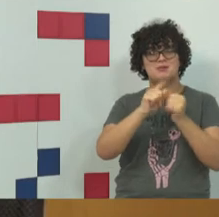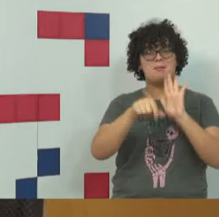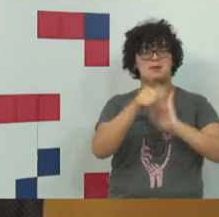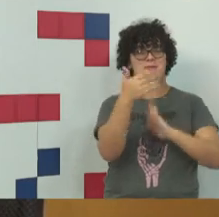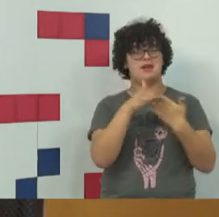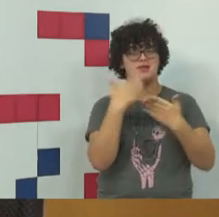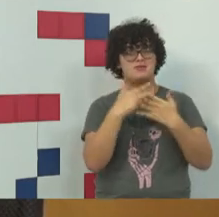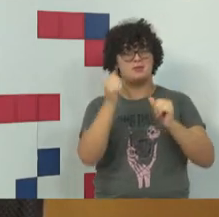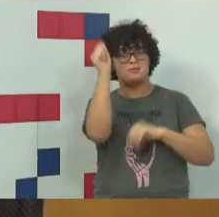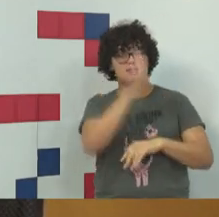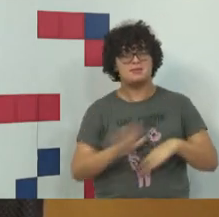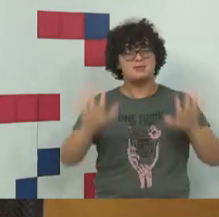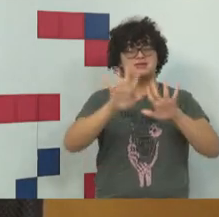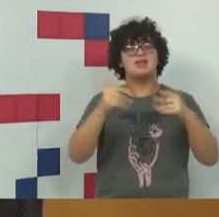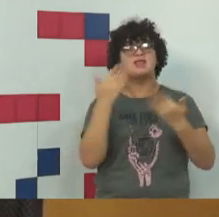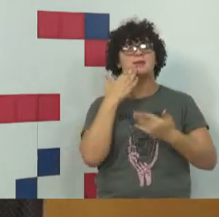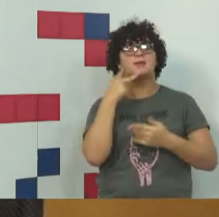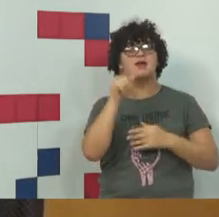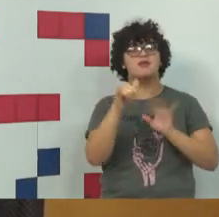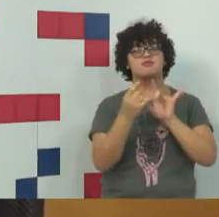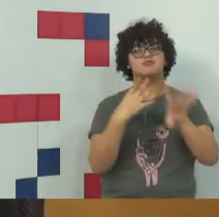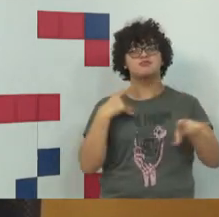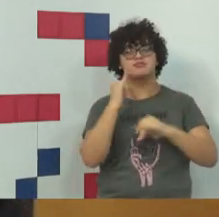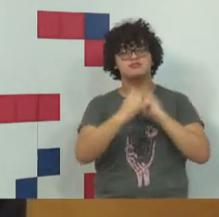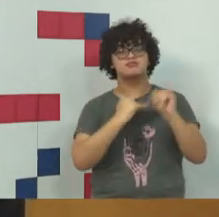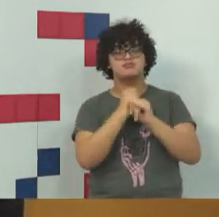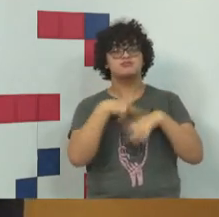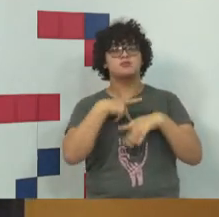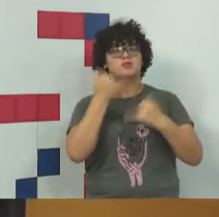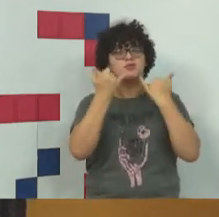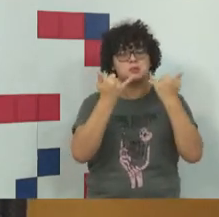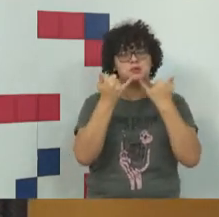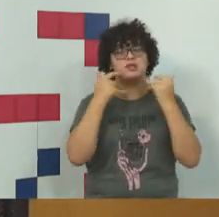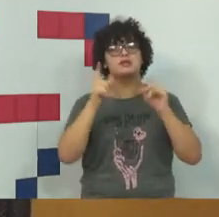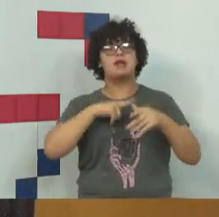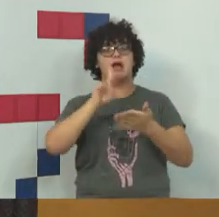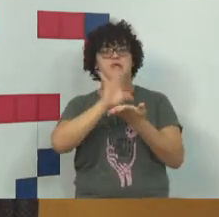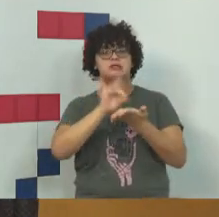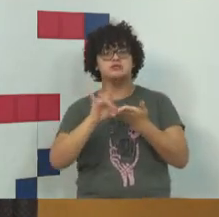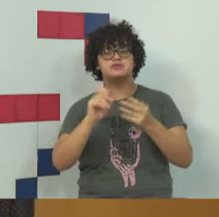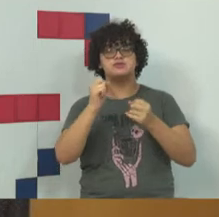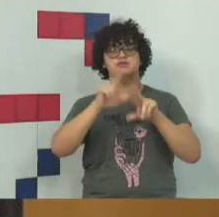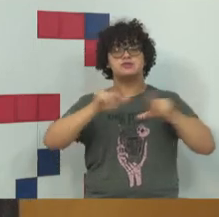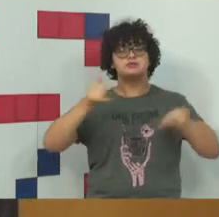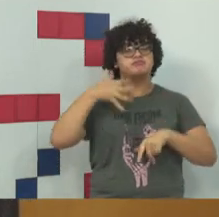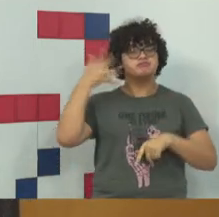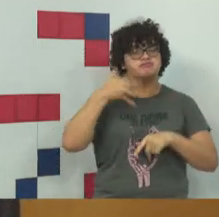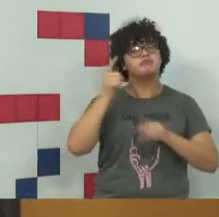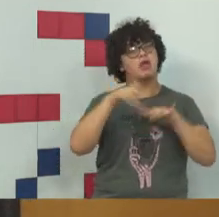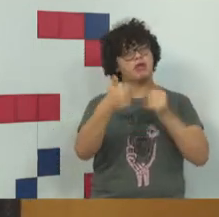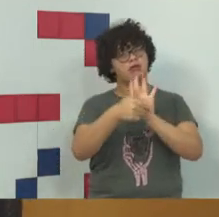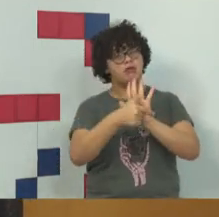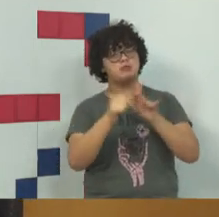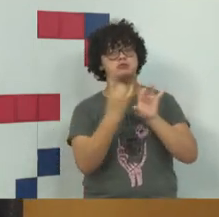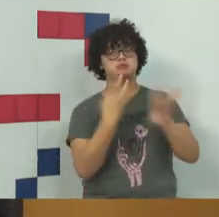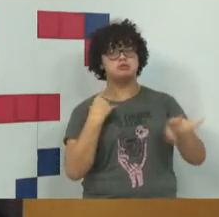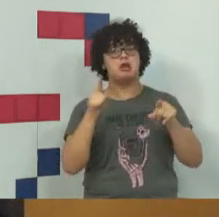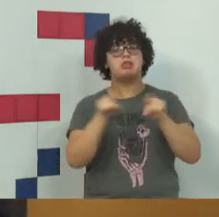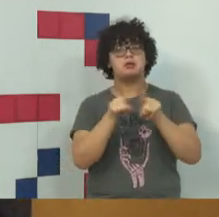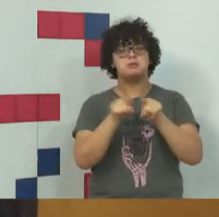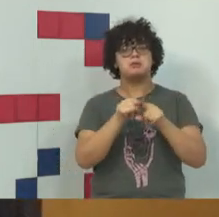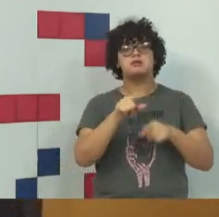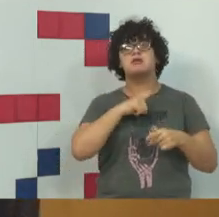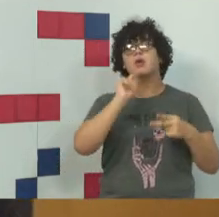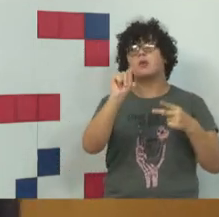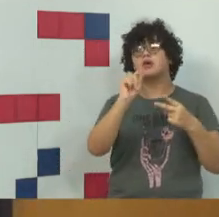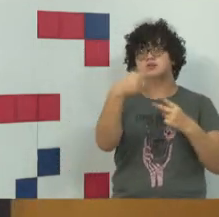livro no Brasil sobre direito penal informático e de diversos artigos sobre o tema da palestra, crimes digitais. Também conosco